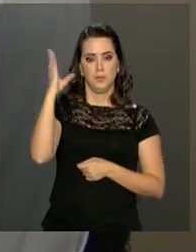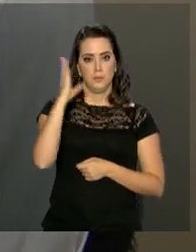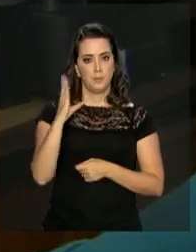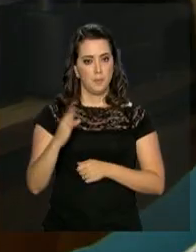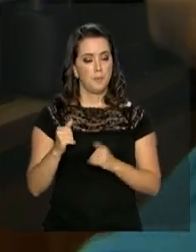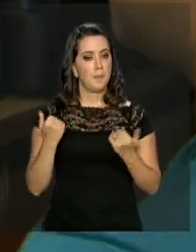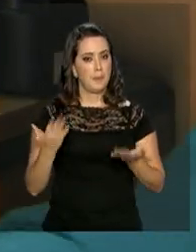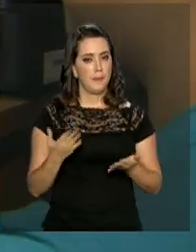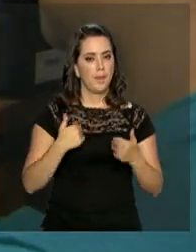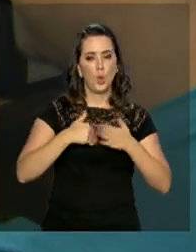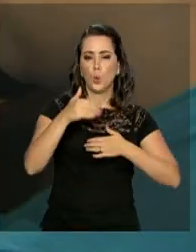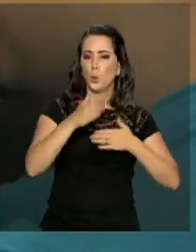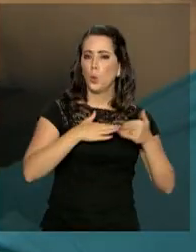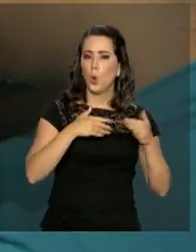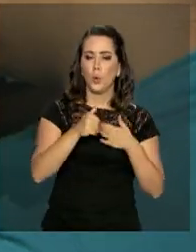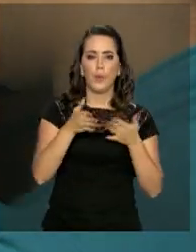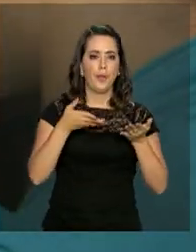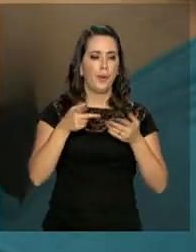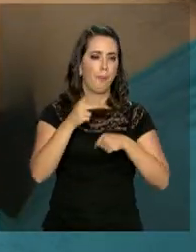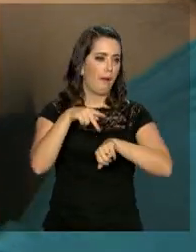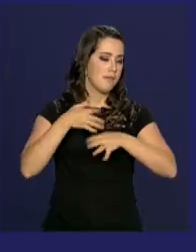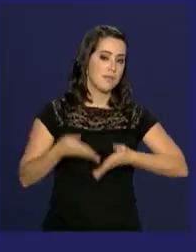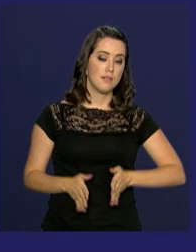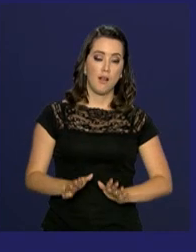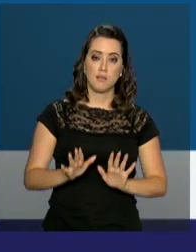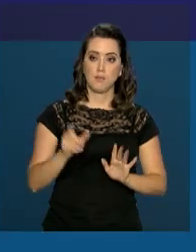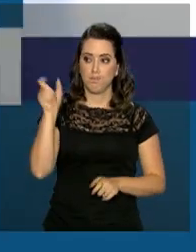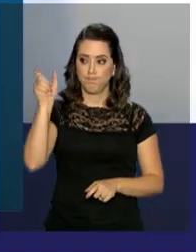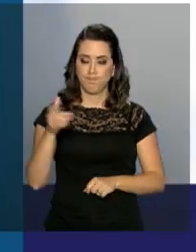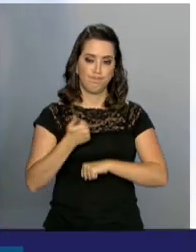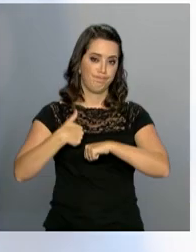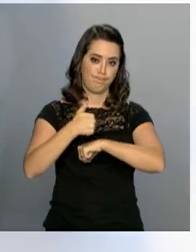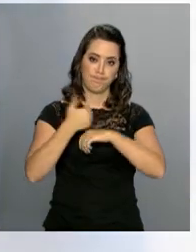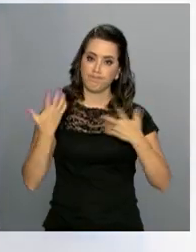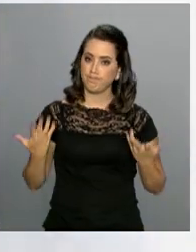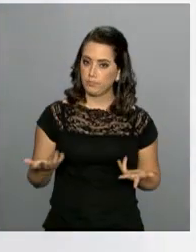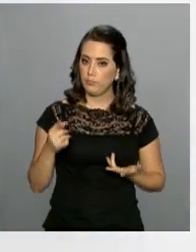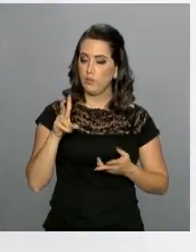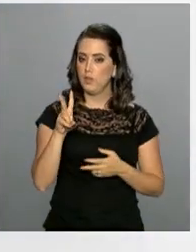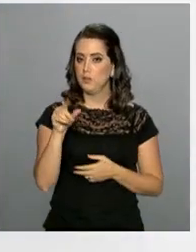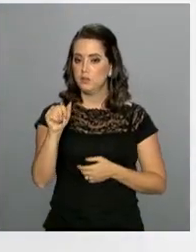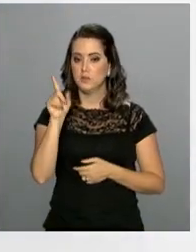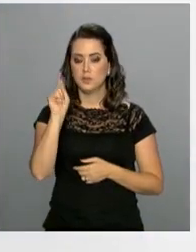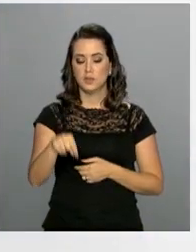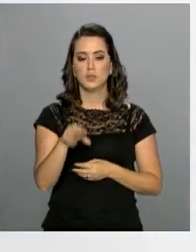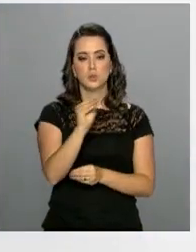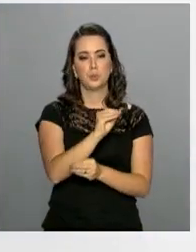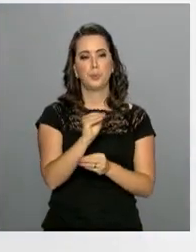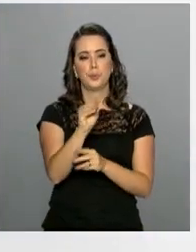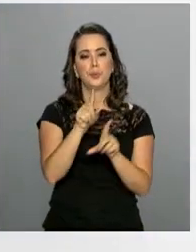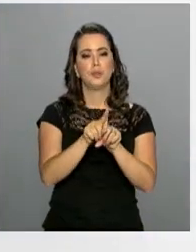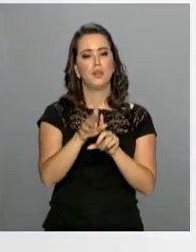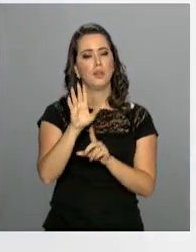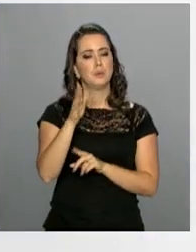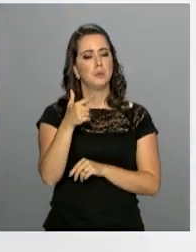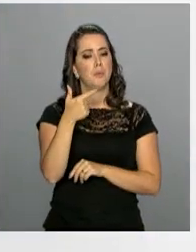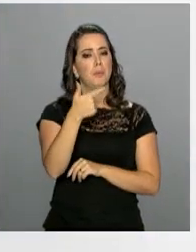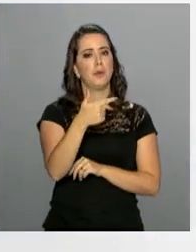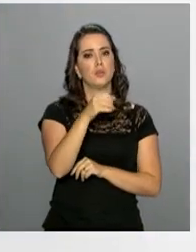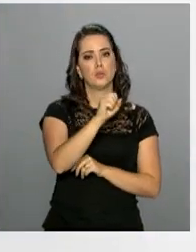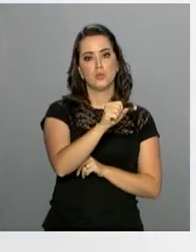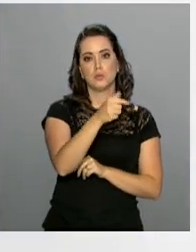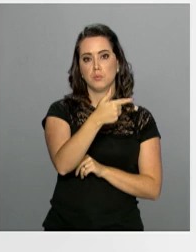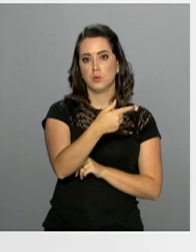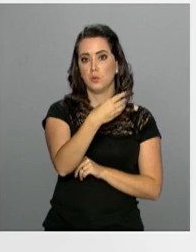Brasil, independente da nacionalidade do profissional. As vagas serão para atender cerca de 2.800